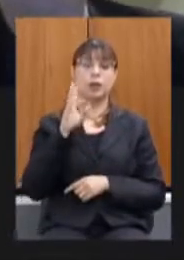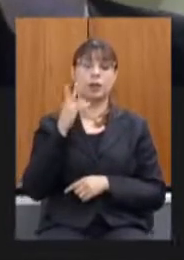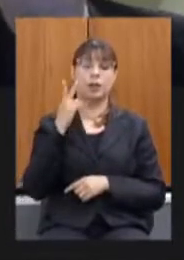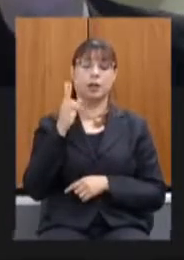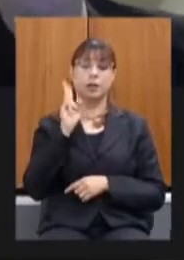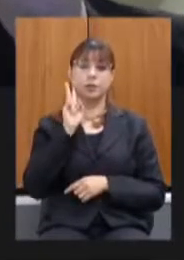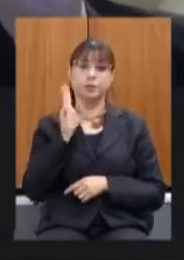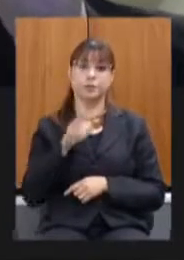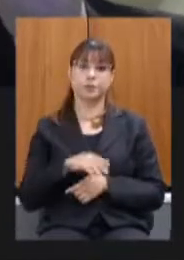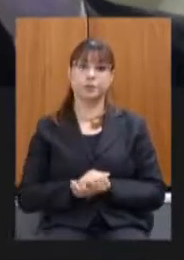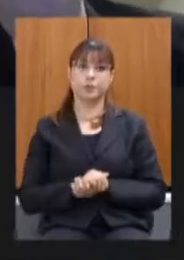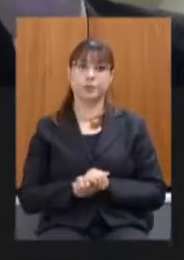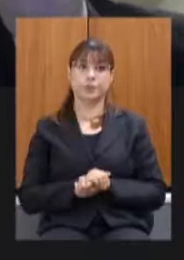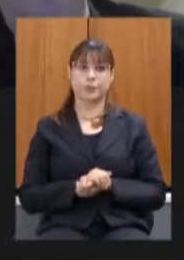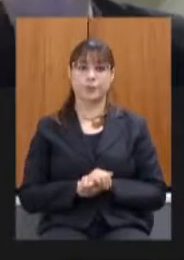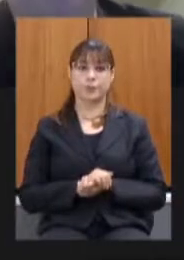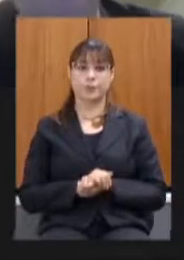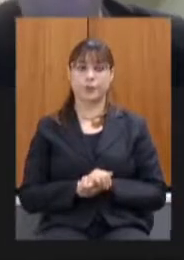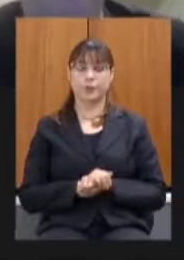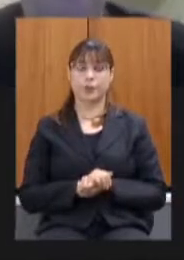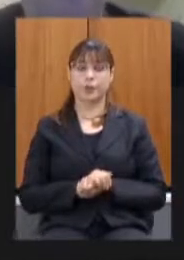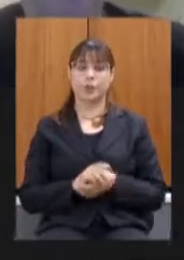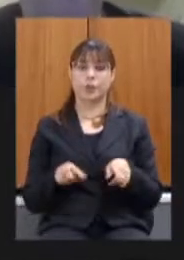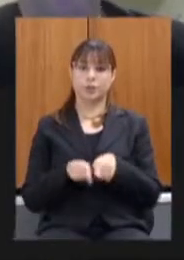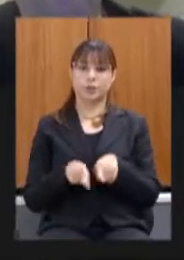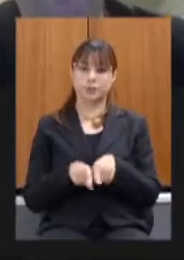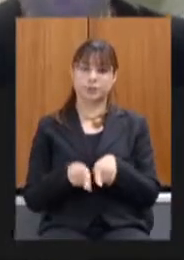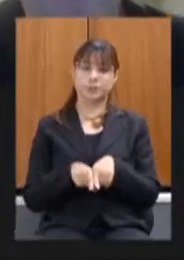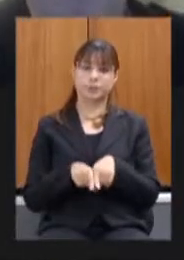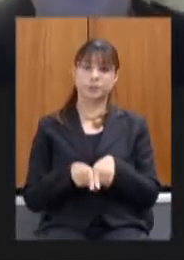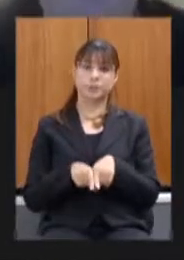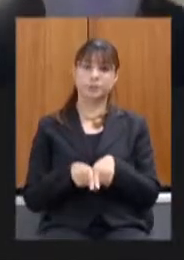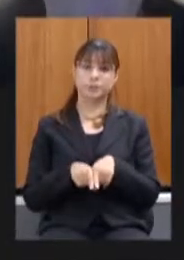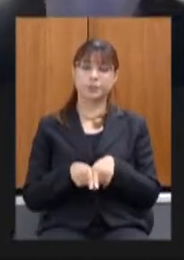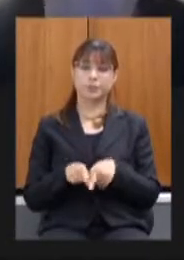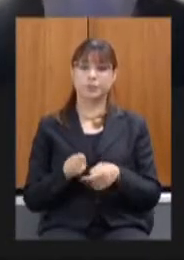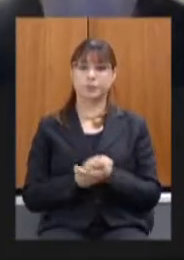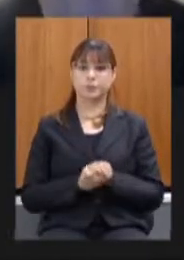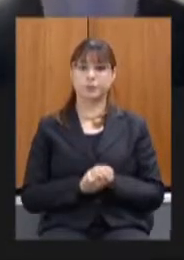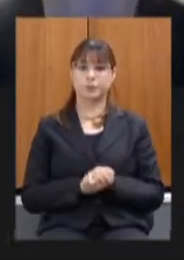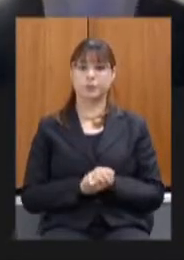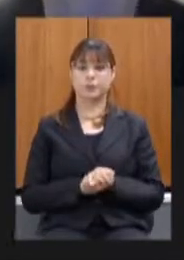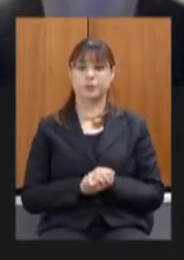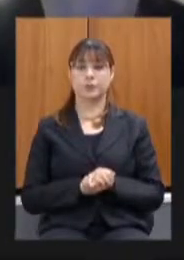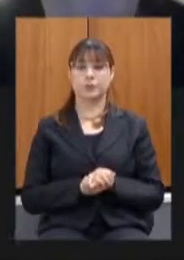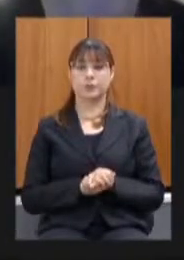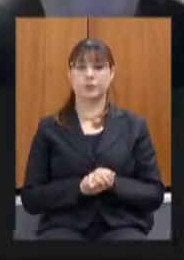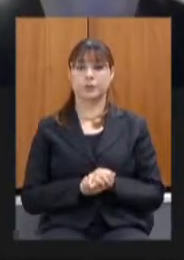entre os governos de Minas e do Espírito Santo para que isso mudasse próximo